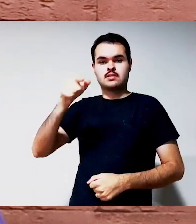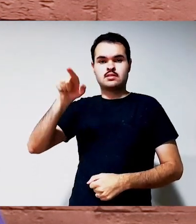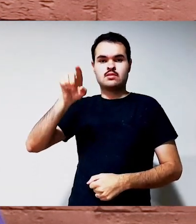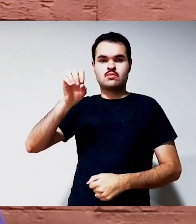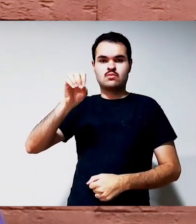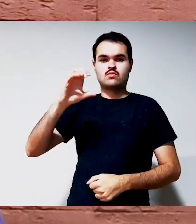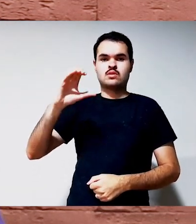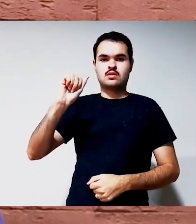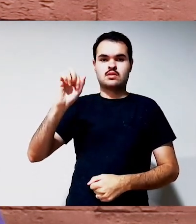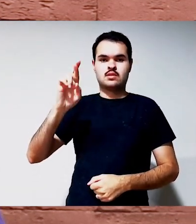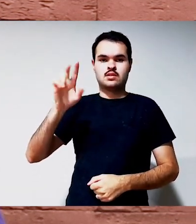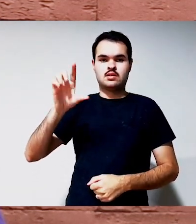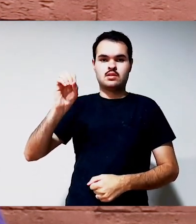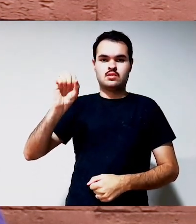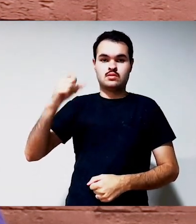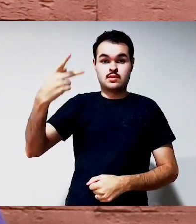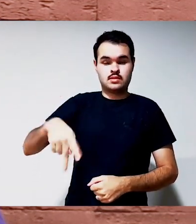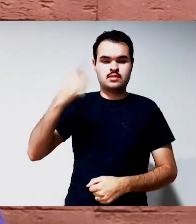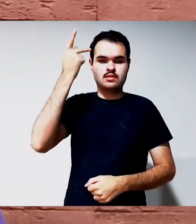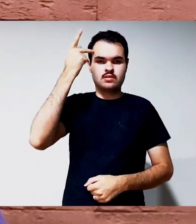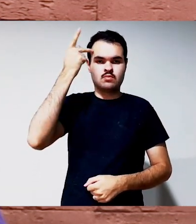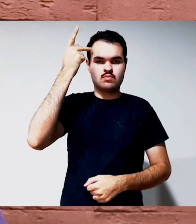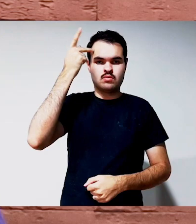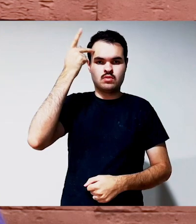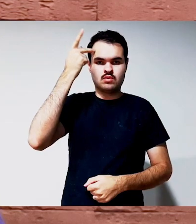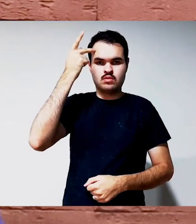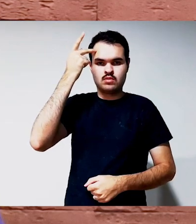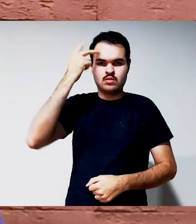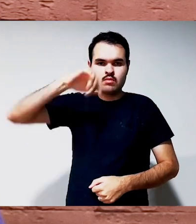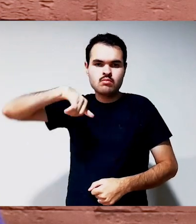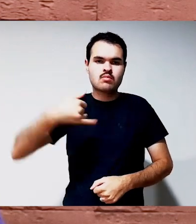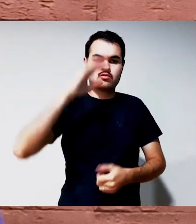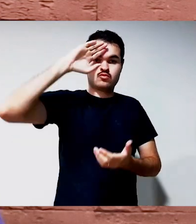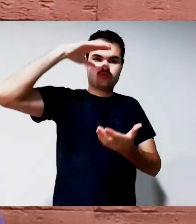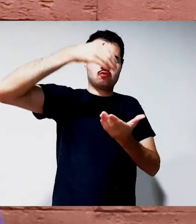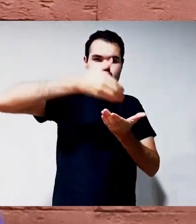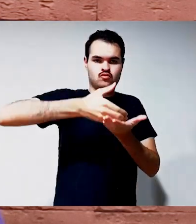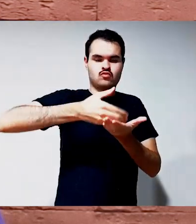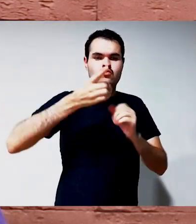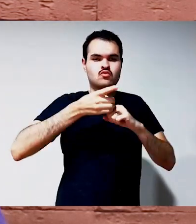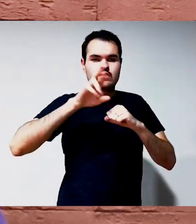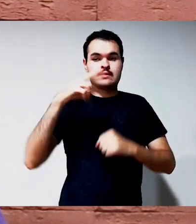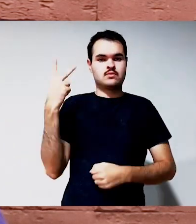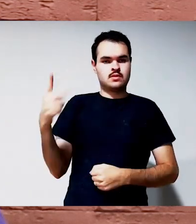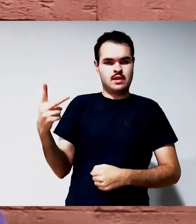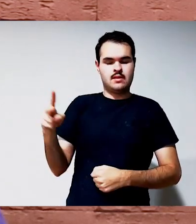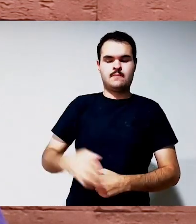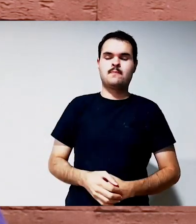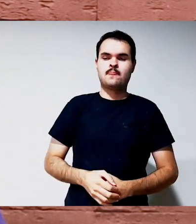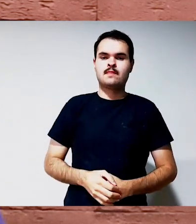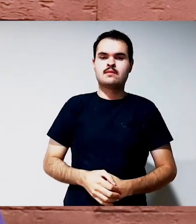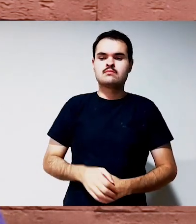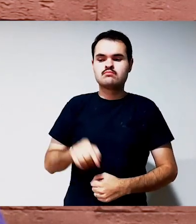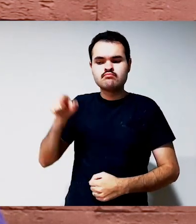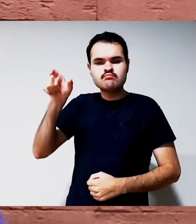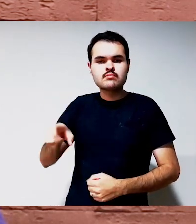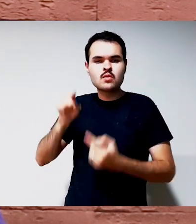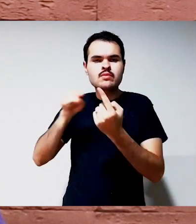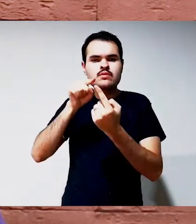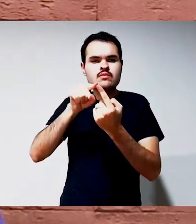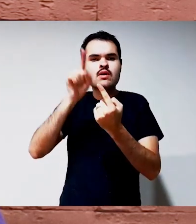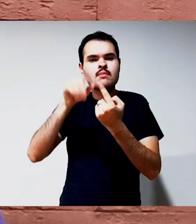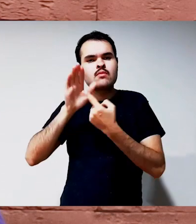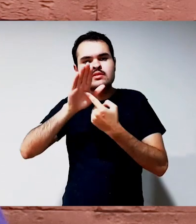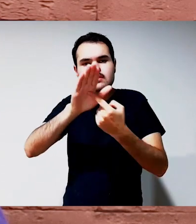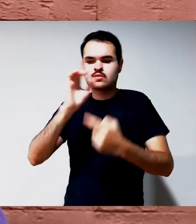pela professora Adileia Martins, da Universidade Federal de São Carlos, aqui em São Paulo, e ele foi feito a partir da sua tese de